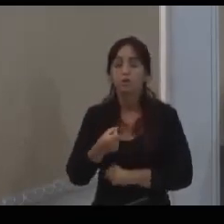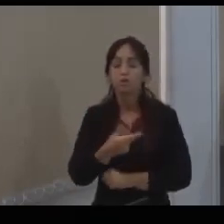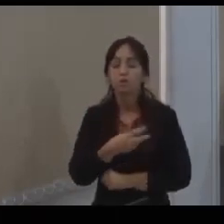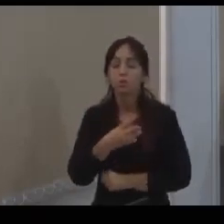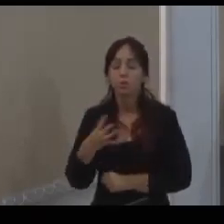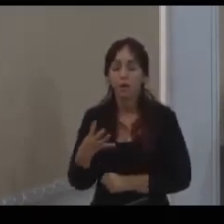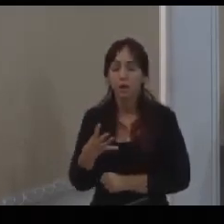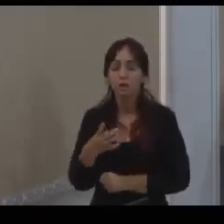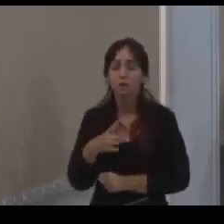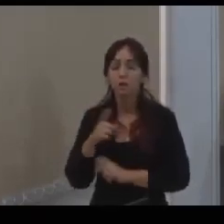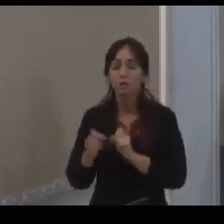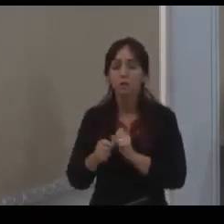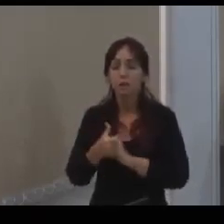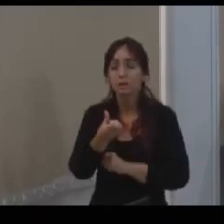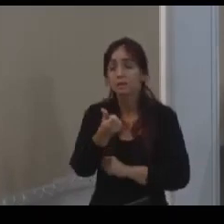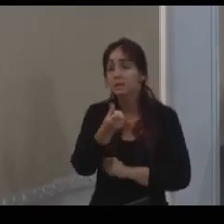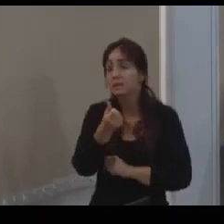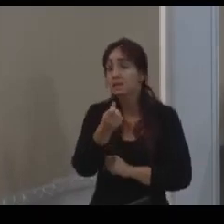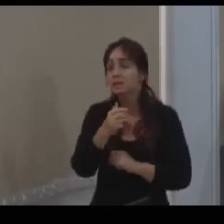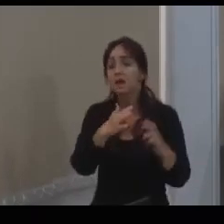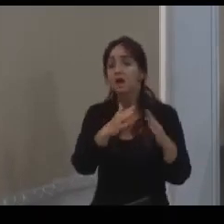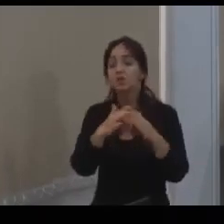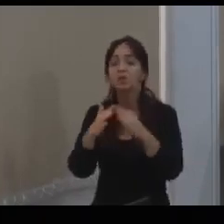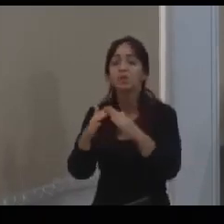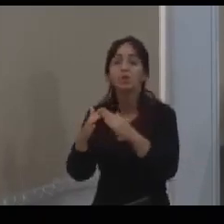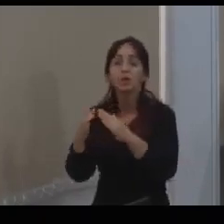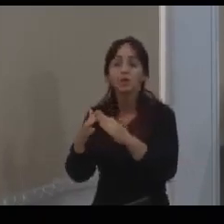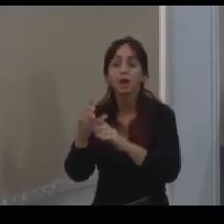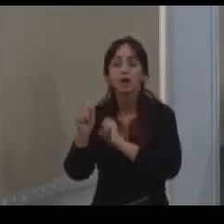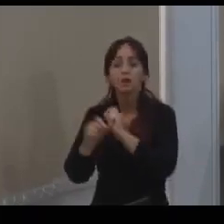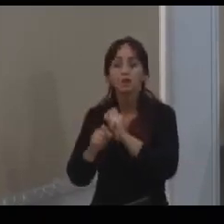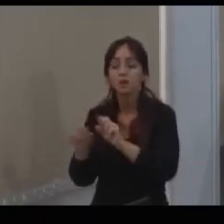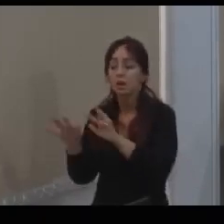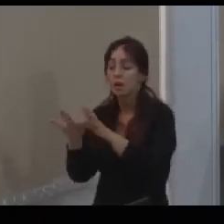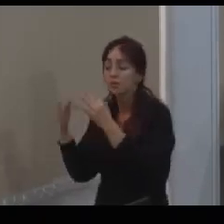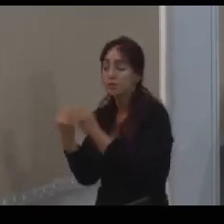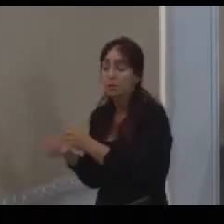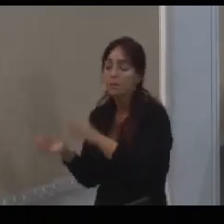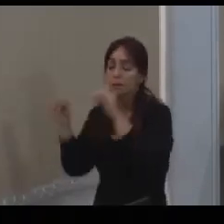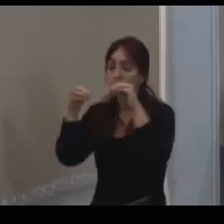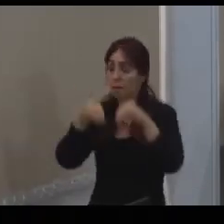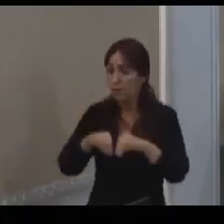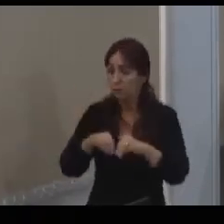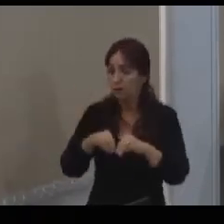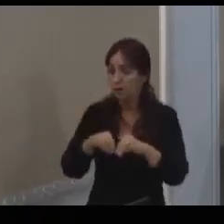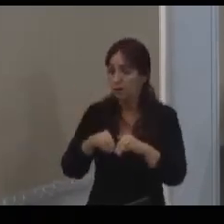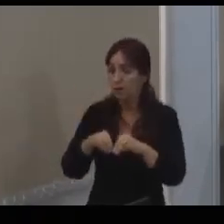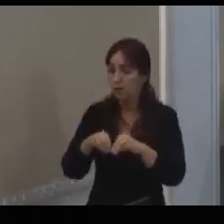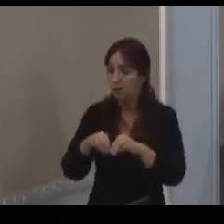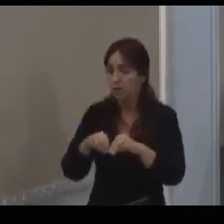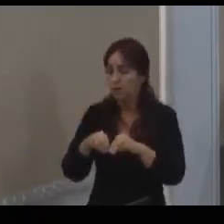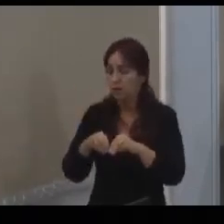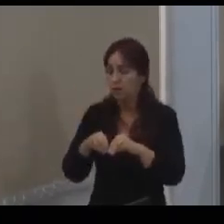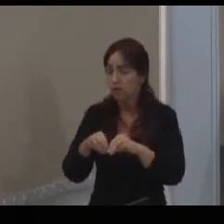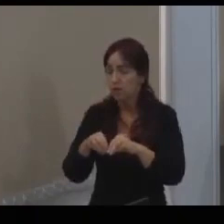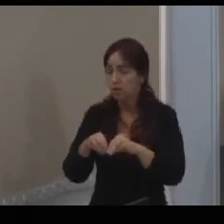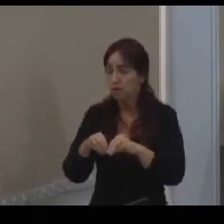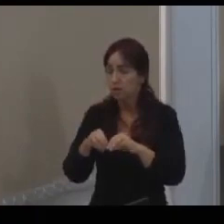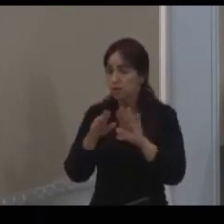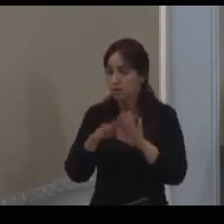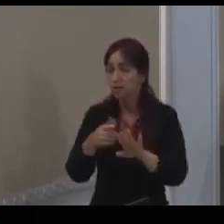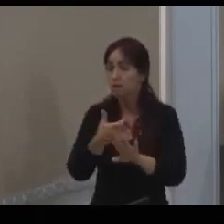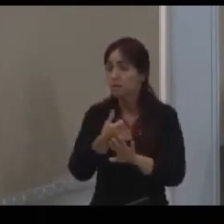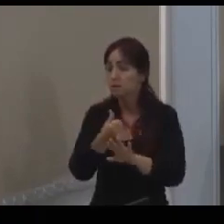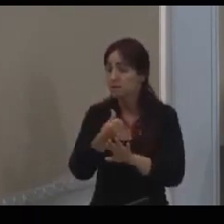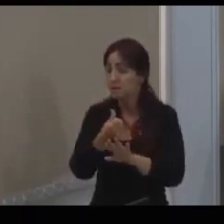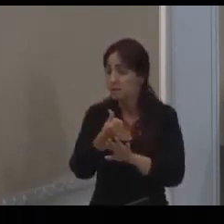prevista 16 unidades habitacionais para fins de reassentamento de unidades habitacionais. Especificamente, essas 16, elas vão